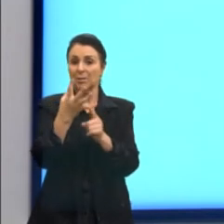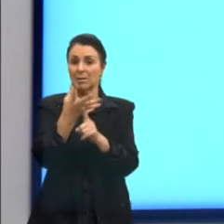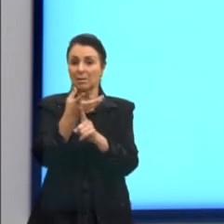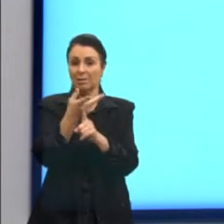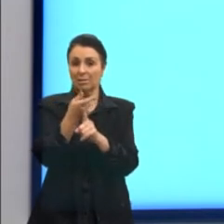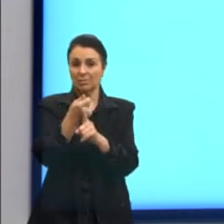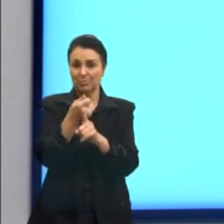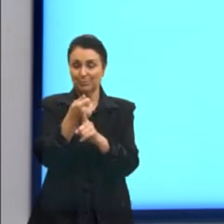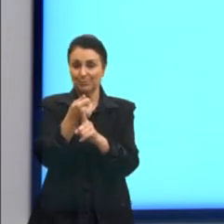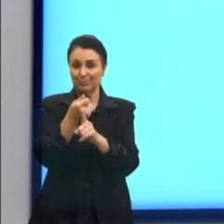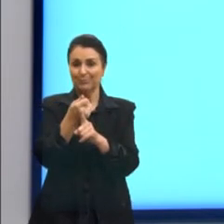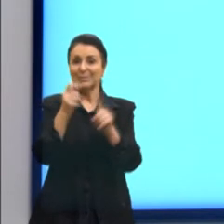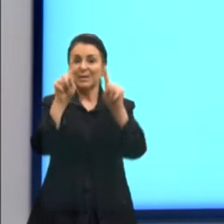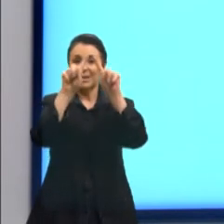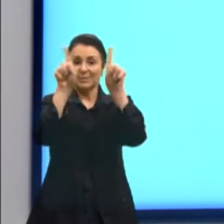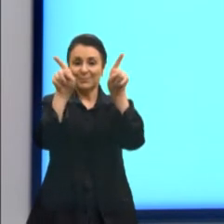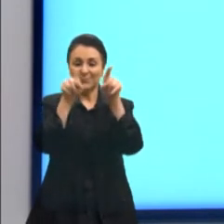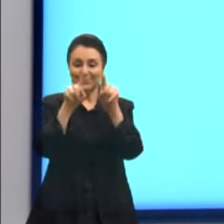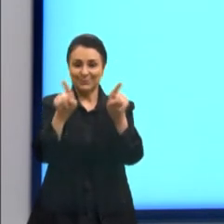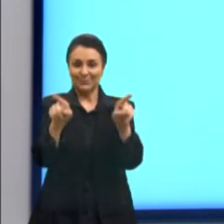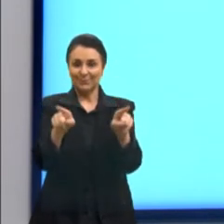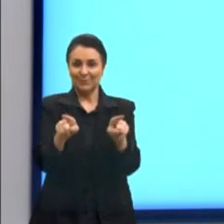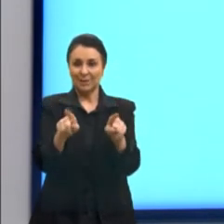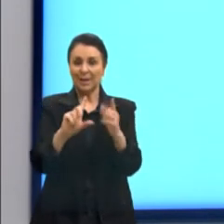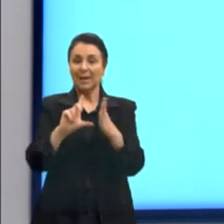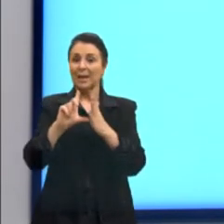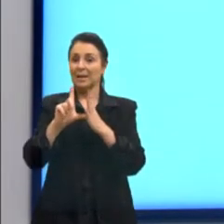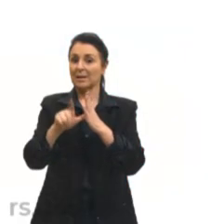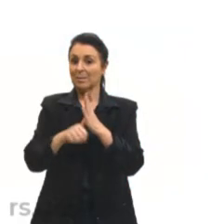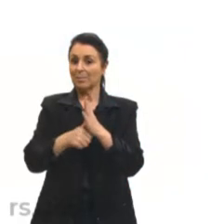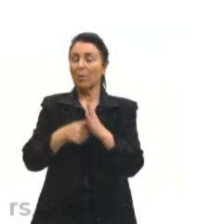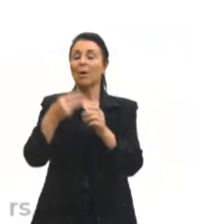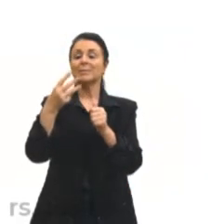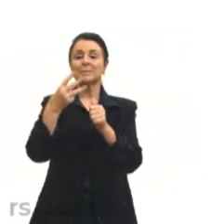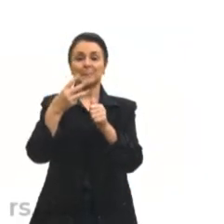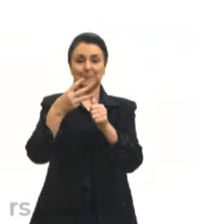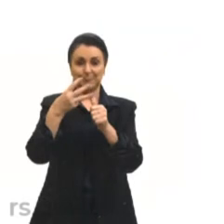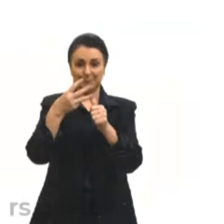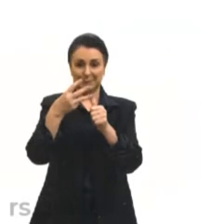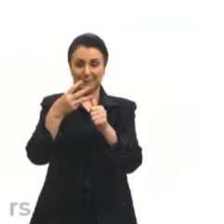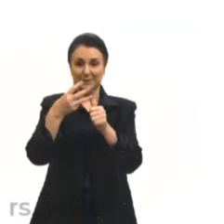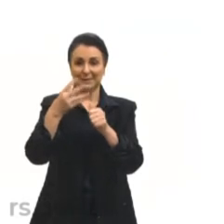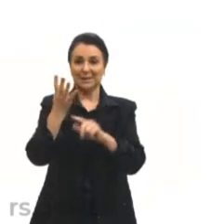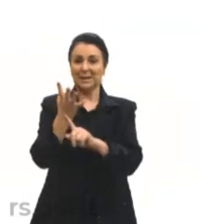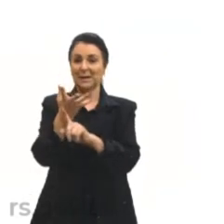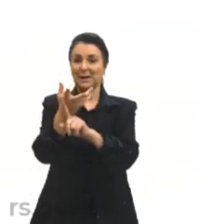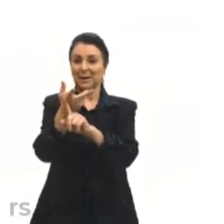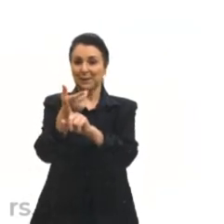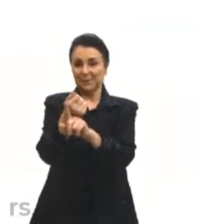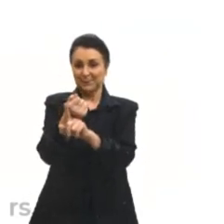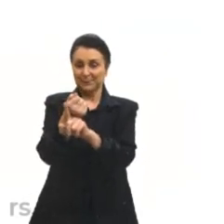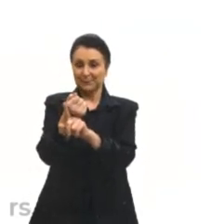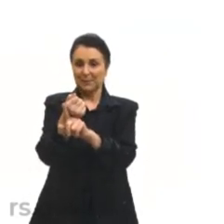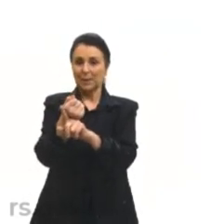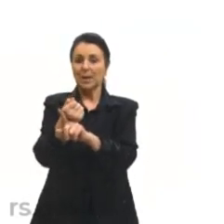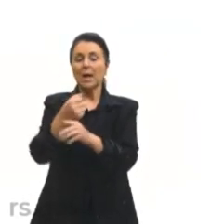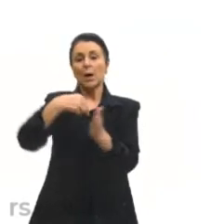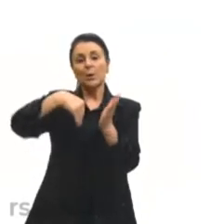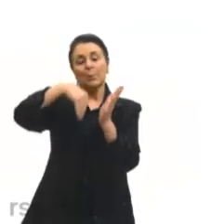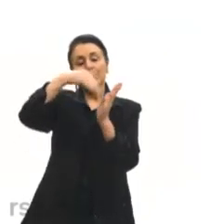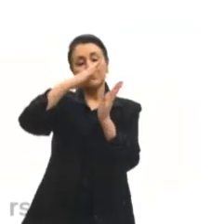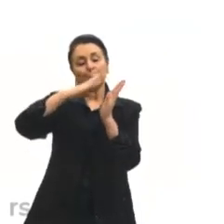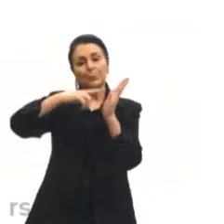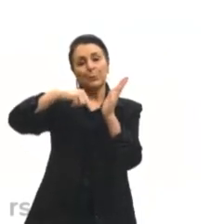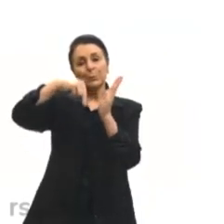então, a escultura. A nossa terceira arte vai ser, então, a pintura.